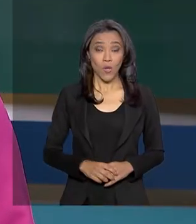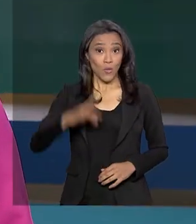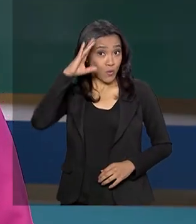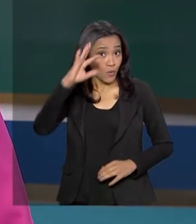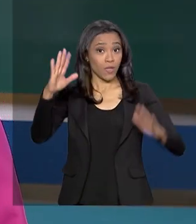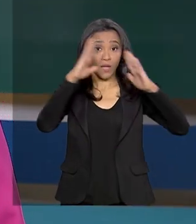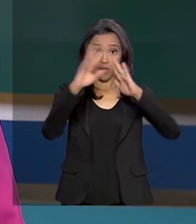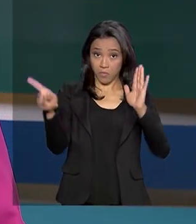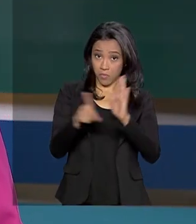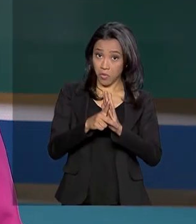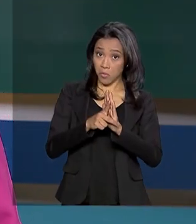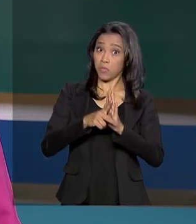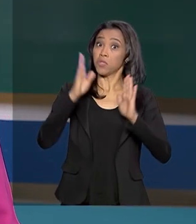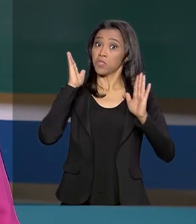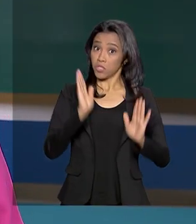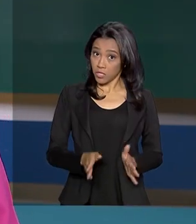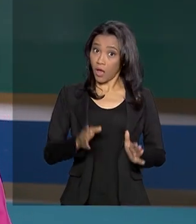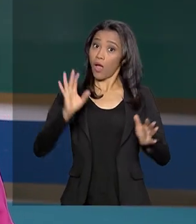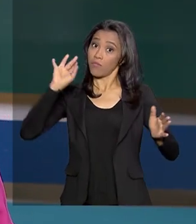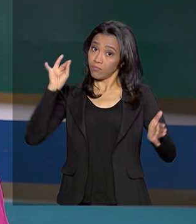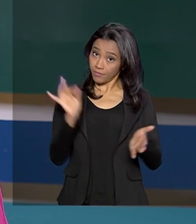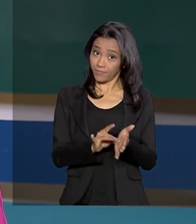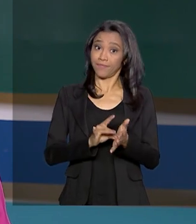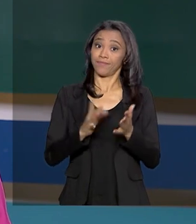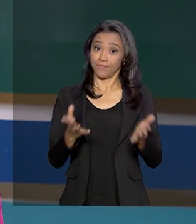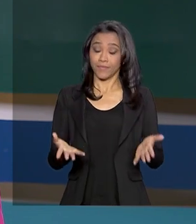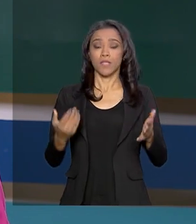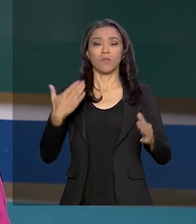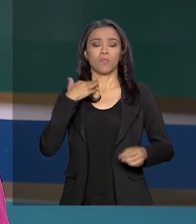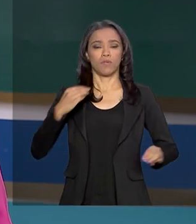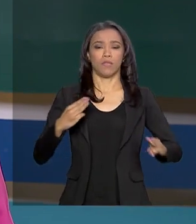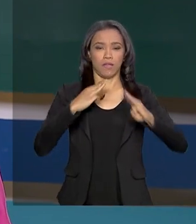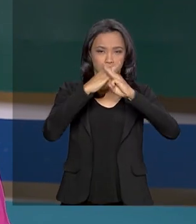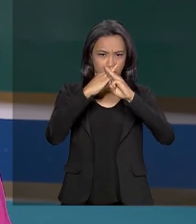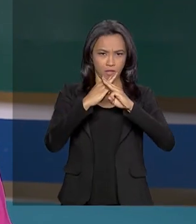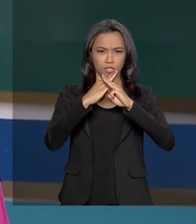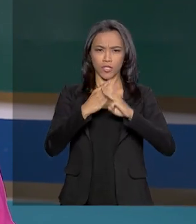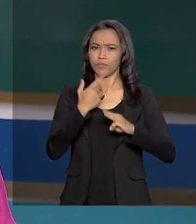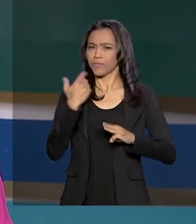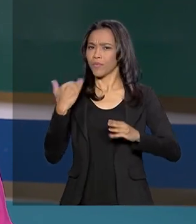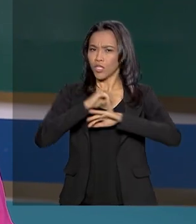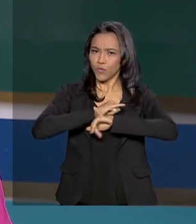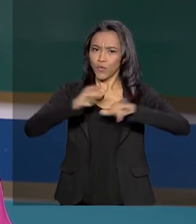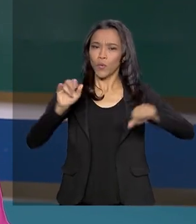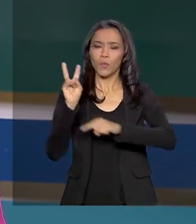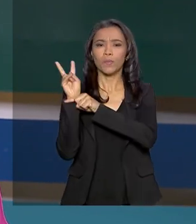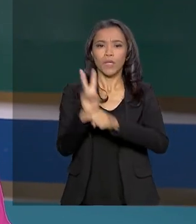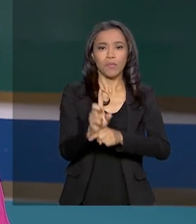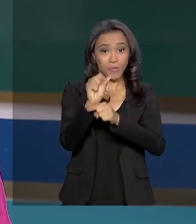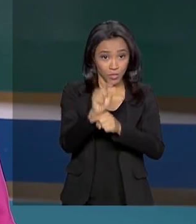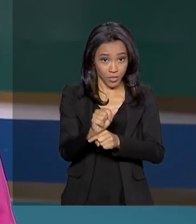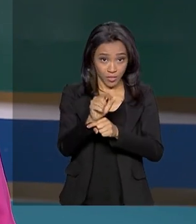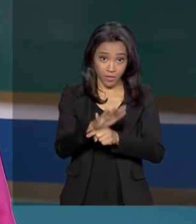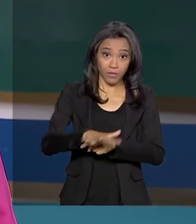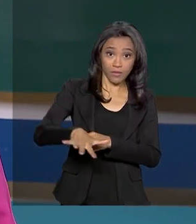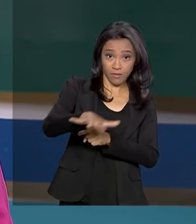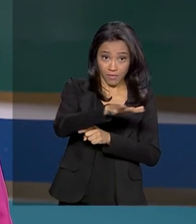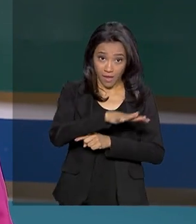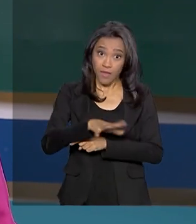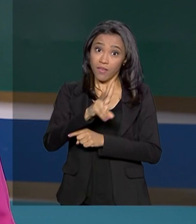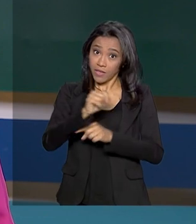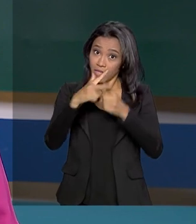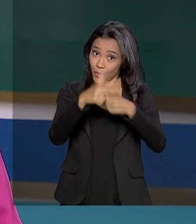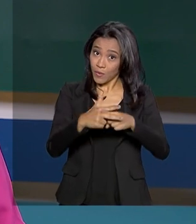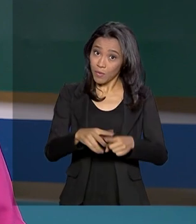O sonho da casa própria mais perto da realidade. A Caixa Econômica Federal lançou uma nova linha de financiamento imobiliário que vai ser